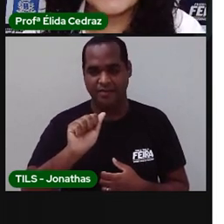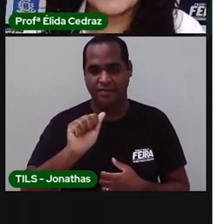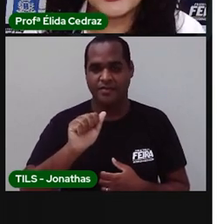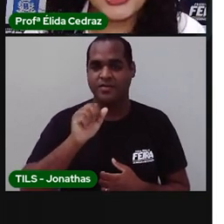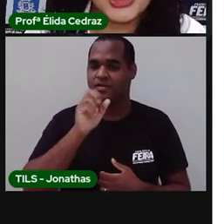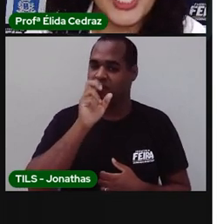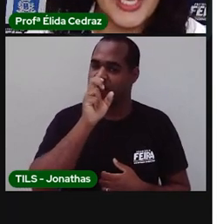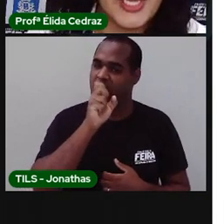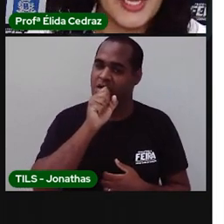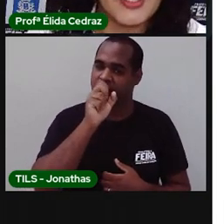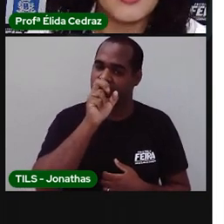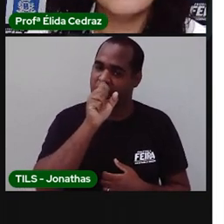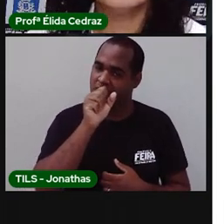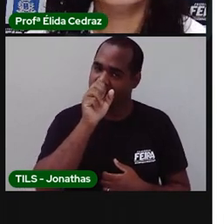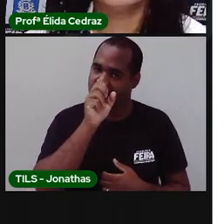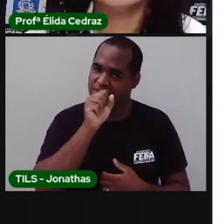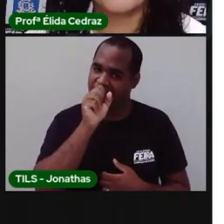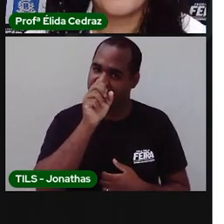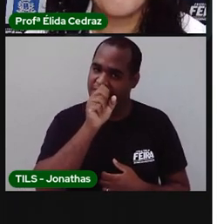Laranja.